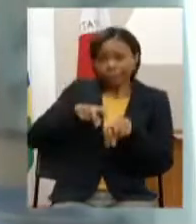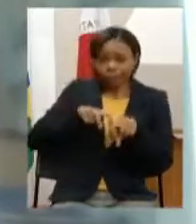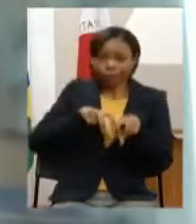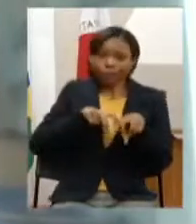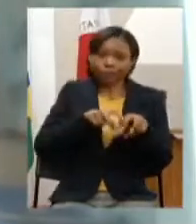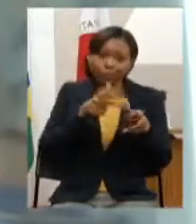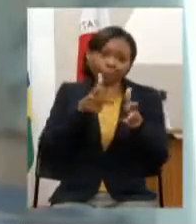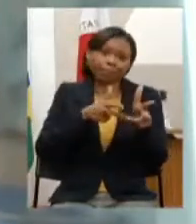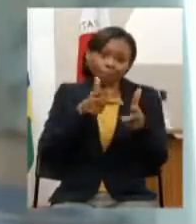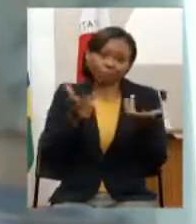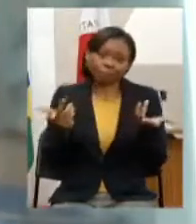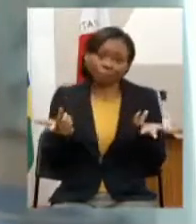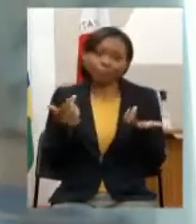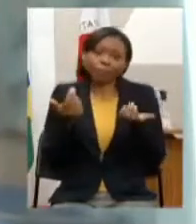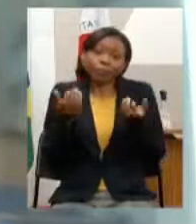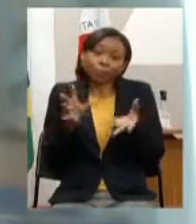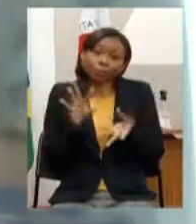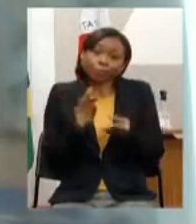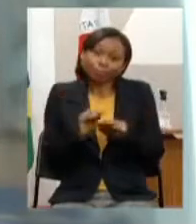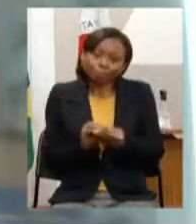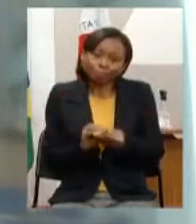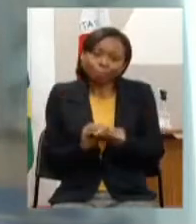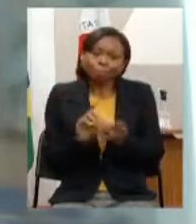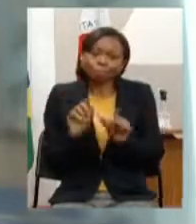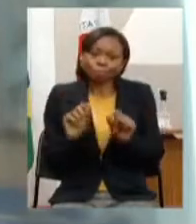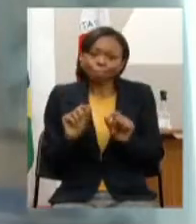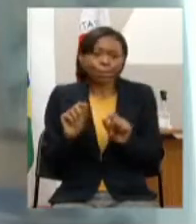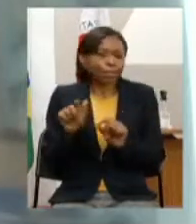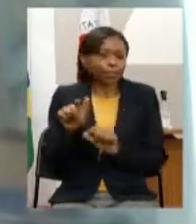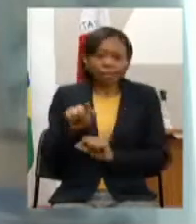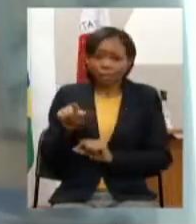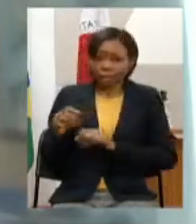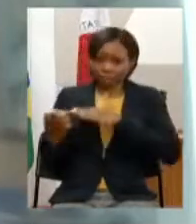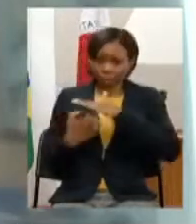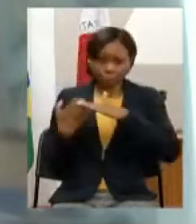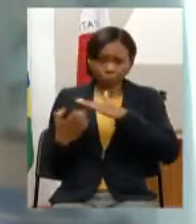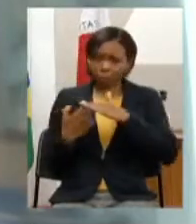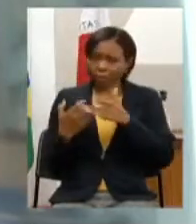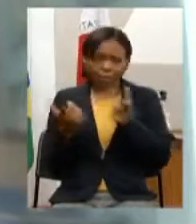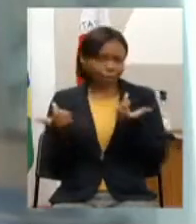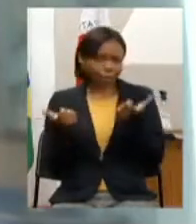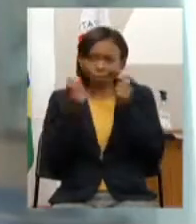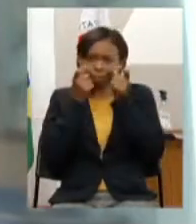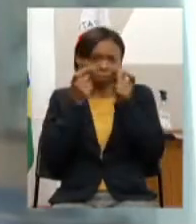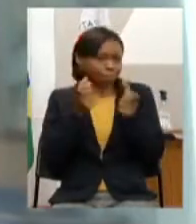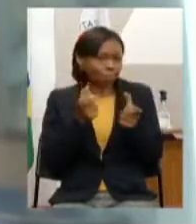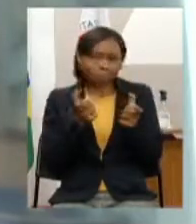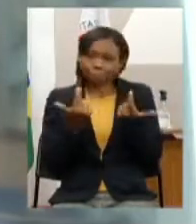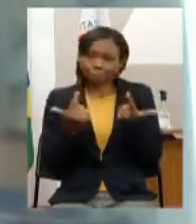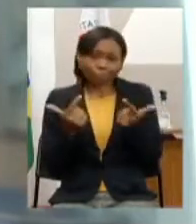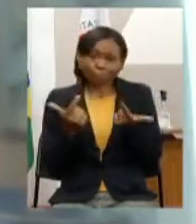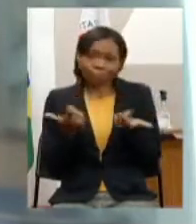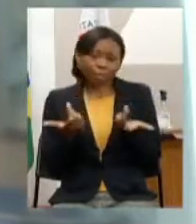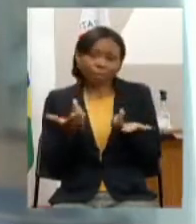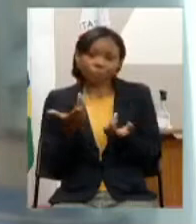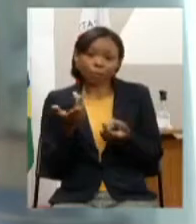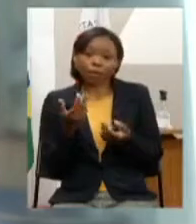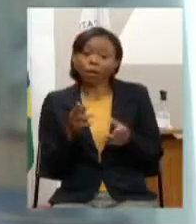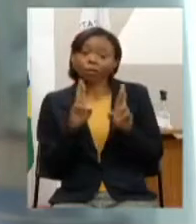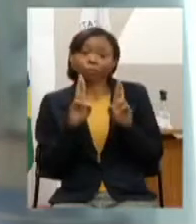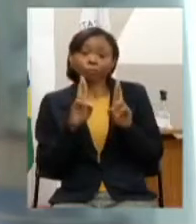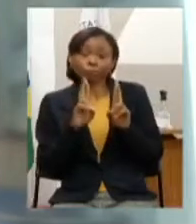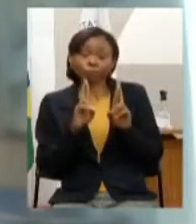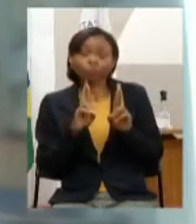daí se conclui que não há intenção nenhuma dessas concessionárias em voltar a operar o transporte